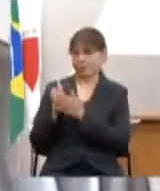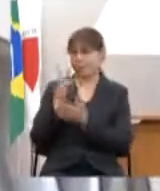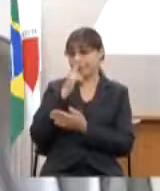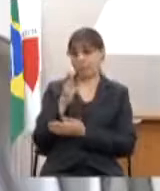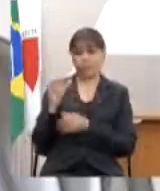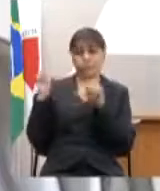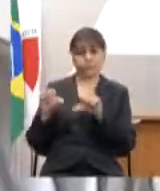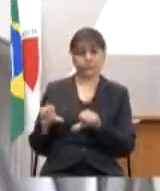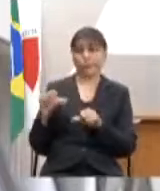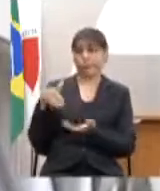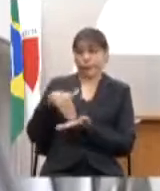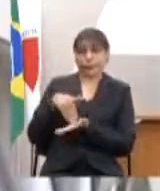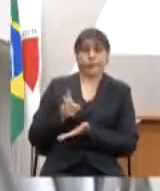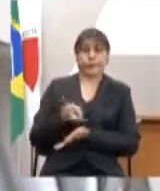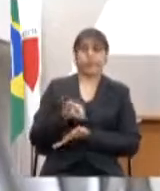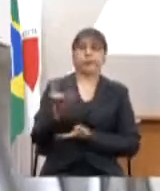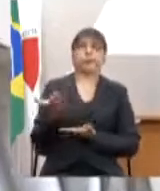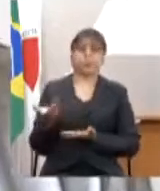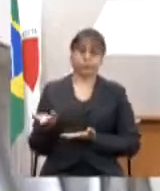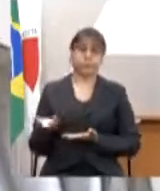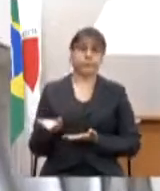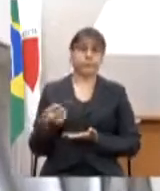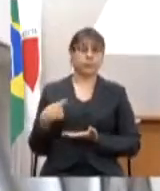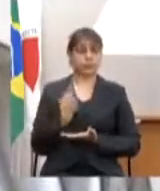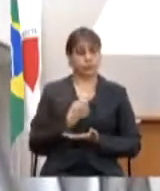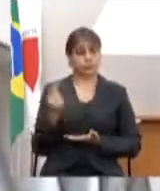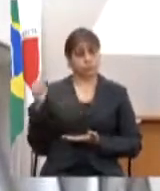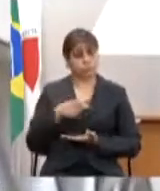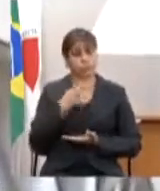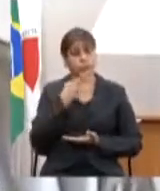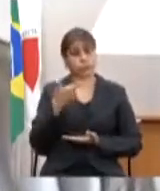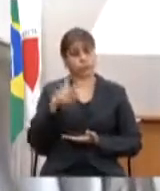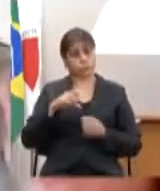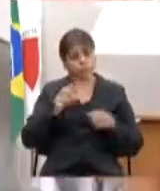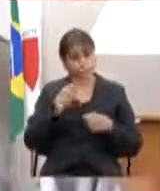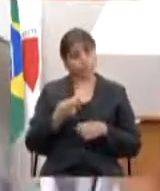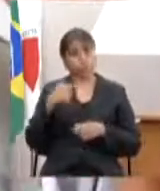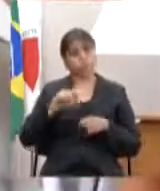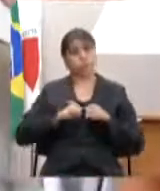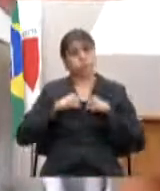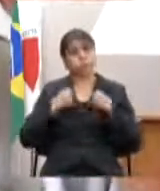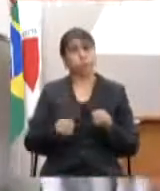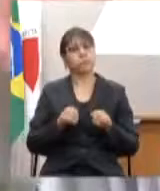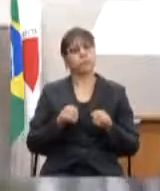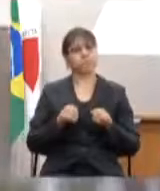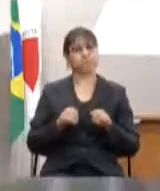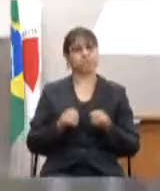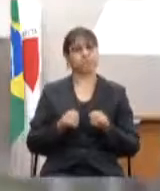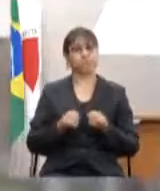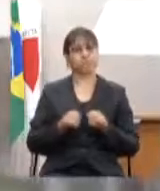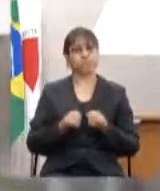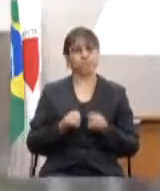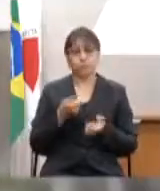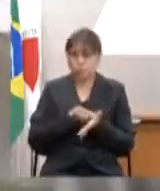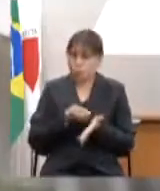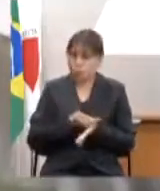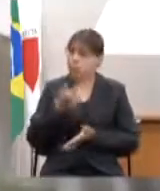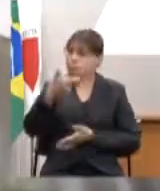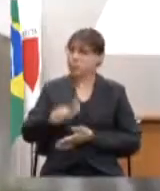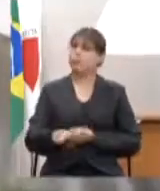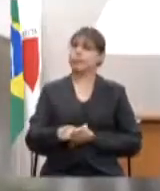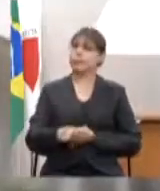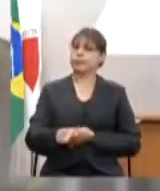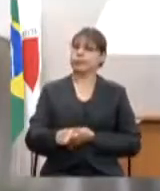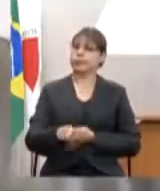e aí a gente queria aqui colocar essa nossa indignação essa nossa revolta e cobrar mais uma